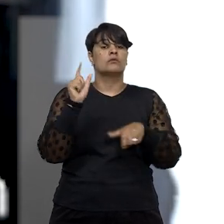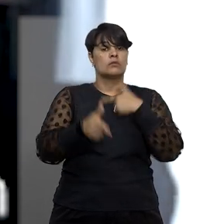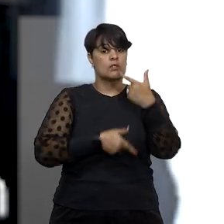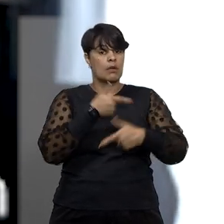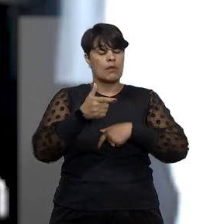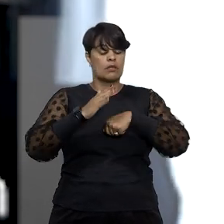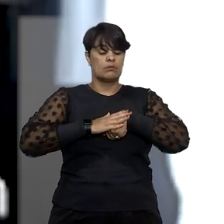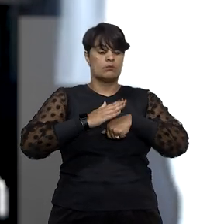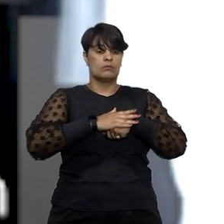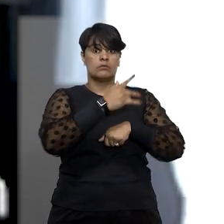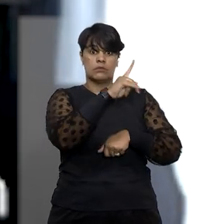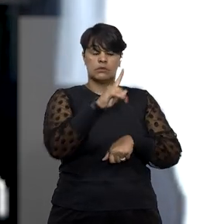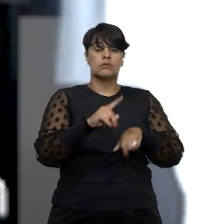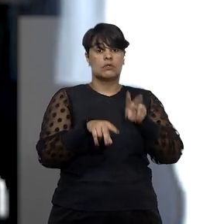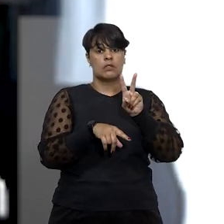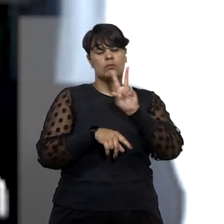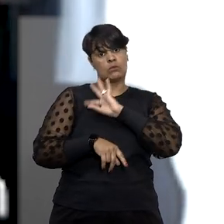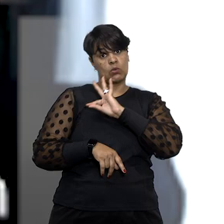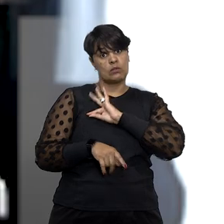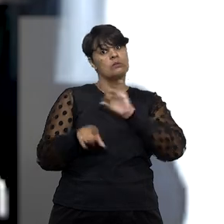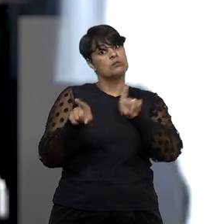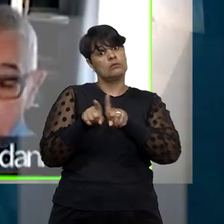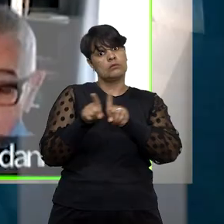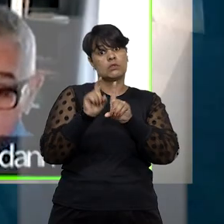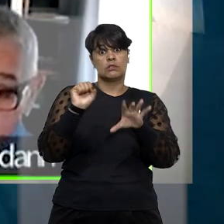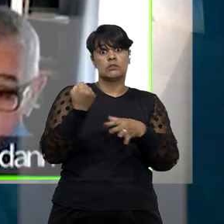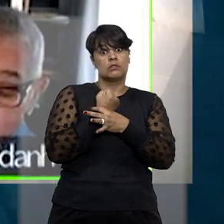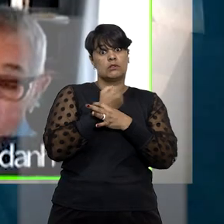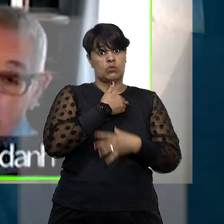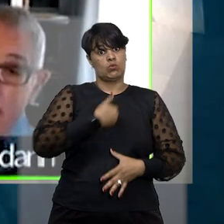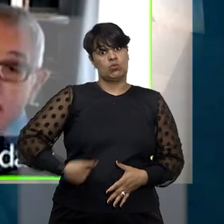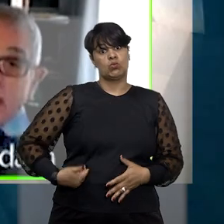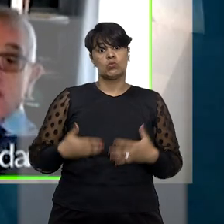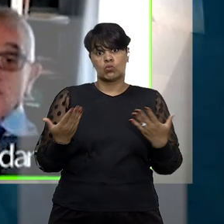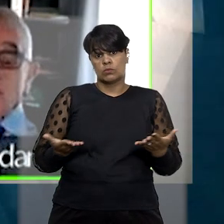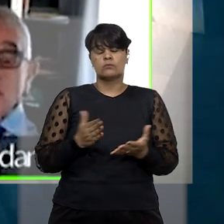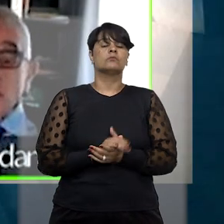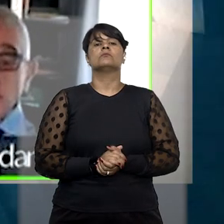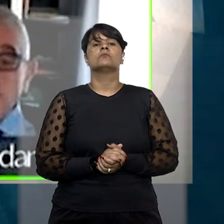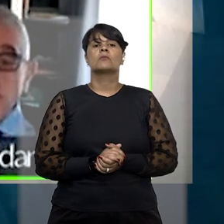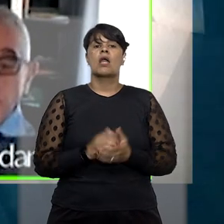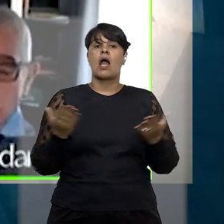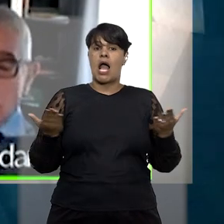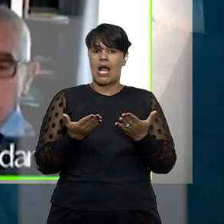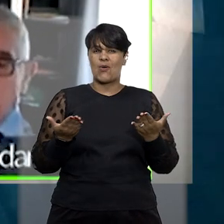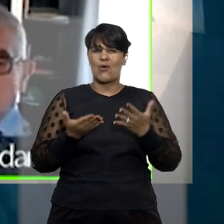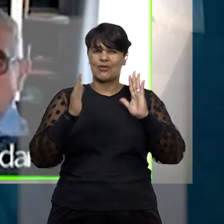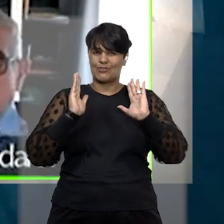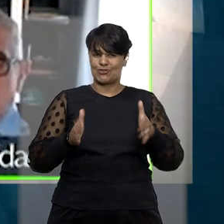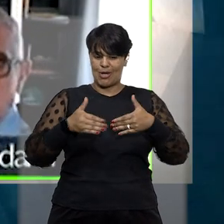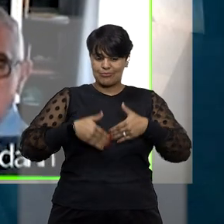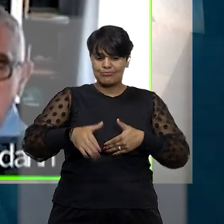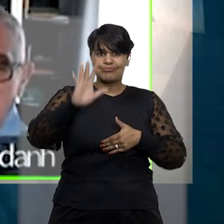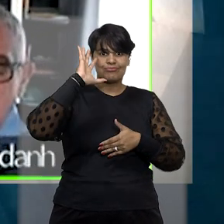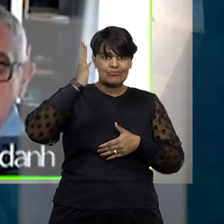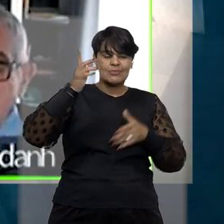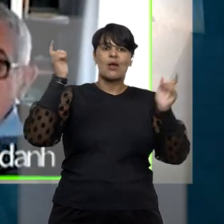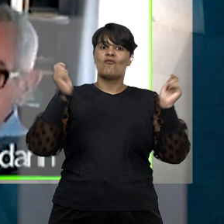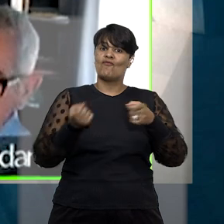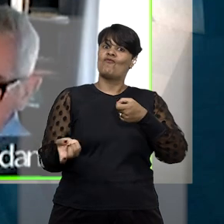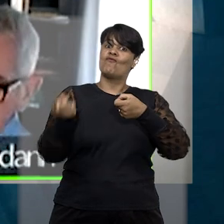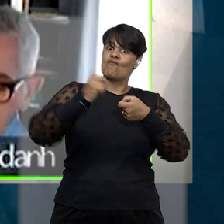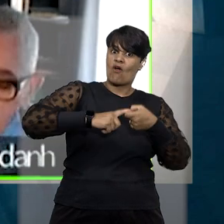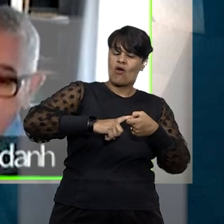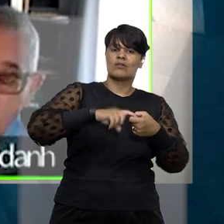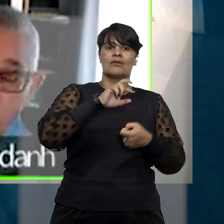policial e, consequentemente, da segurança pública. Com o julgamento do tema, podem voltar a tramitar os recursos especiais e